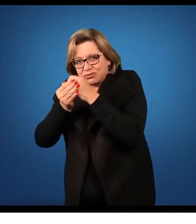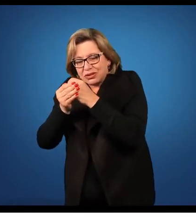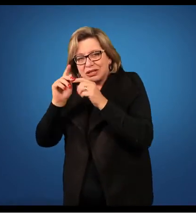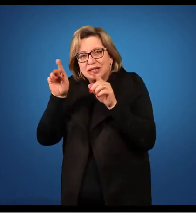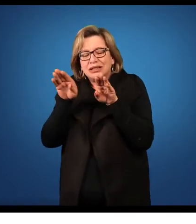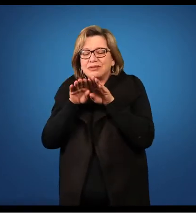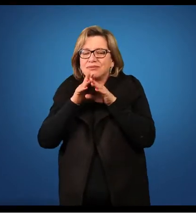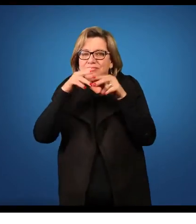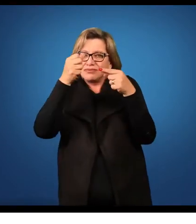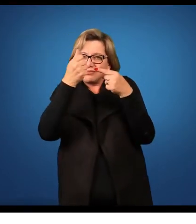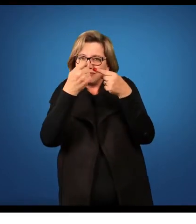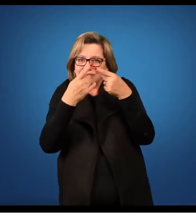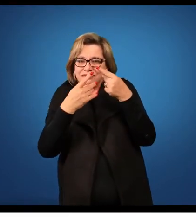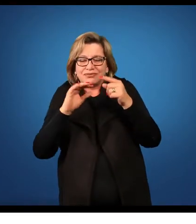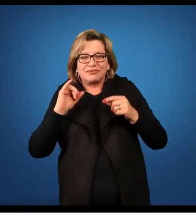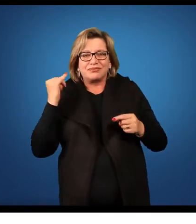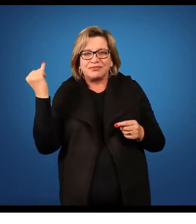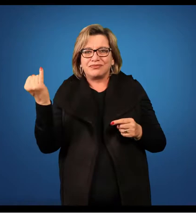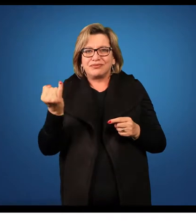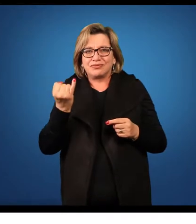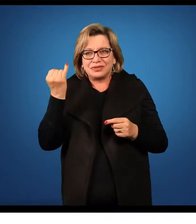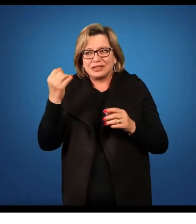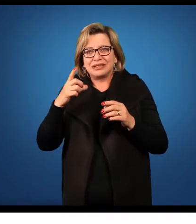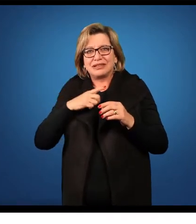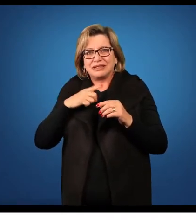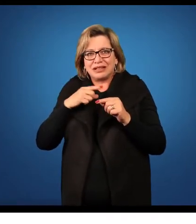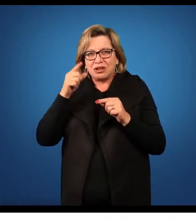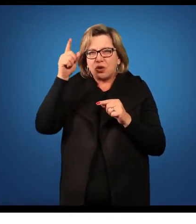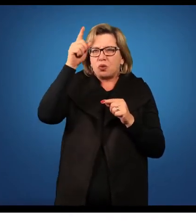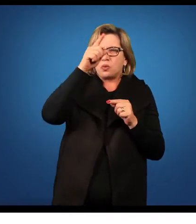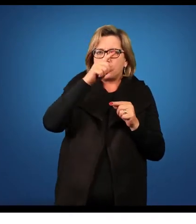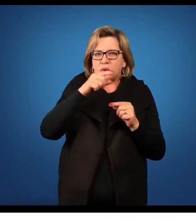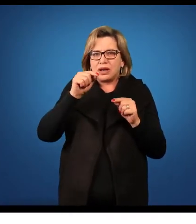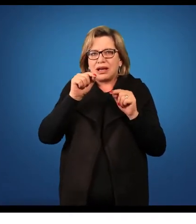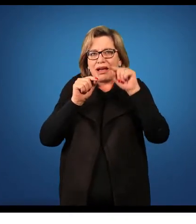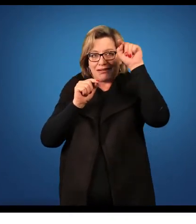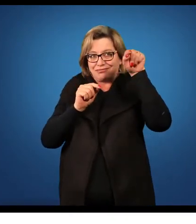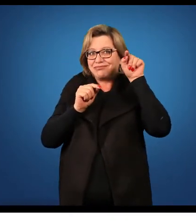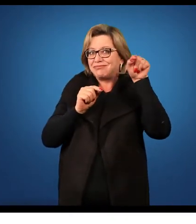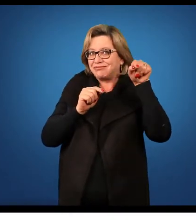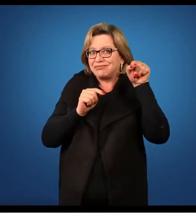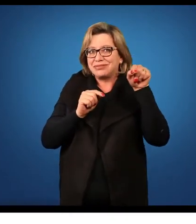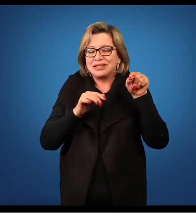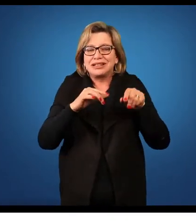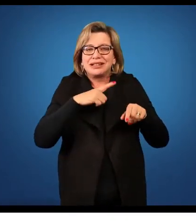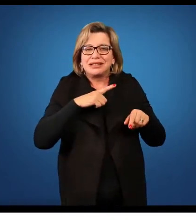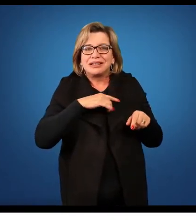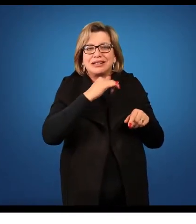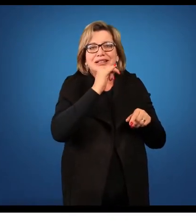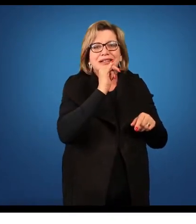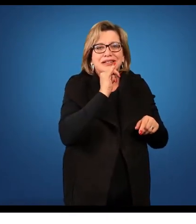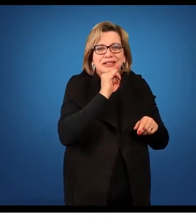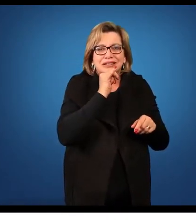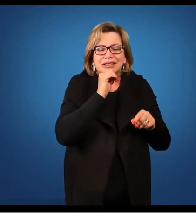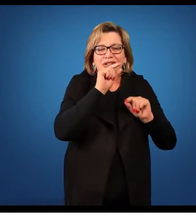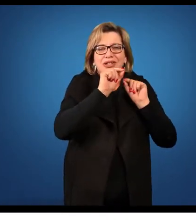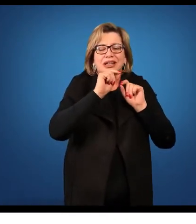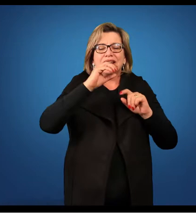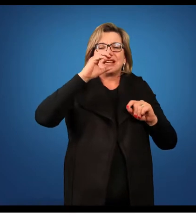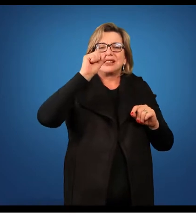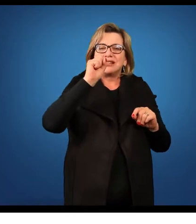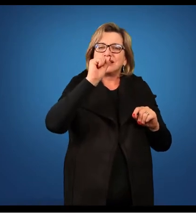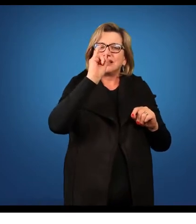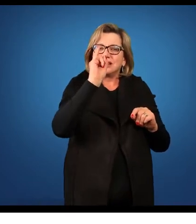grupo é que eles apresentam no seu ciclo de vida, na fase gametofítica, um exemplo chamado de sifonogamia.